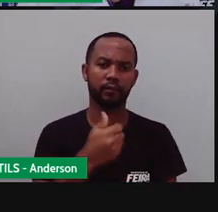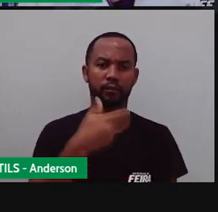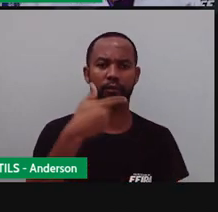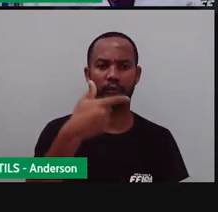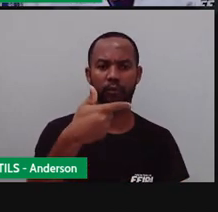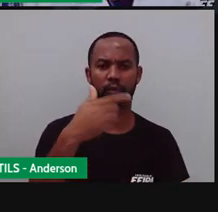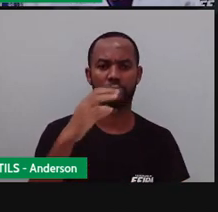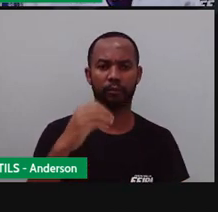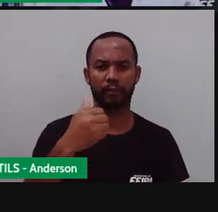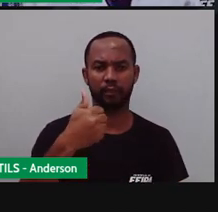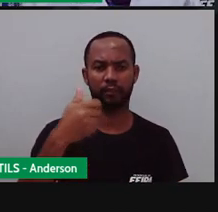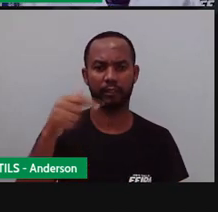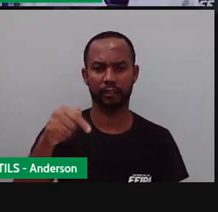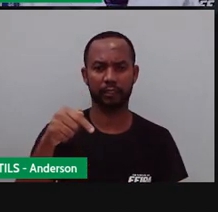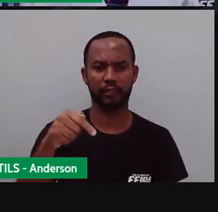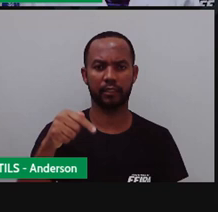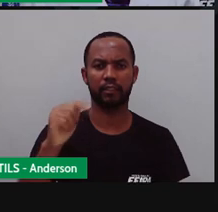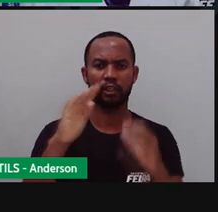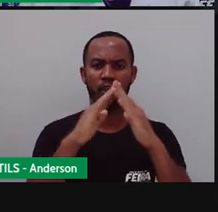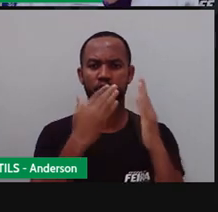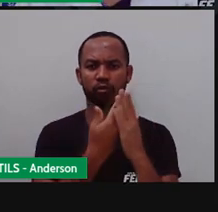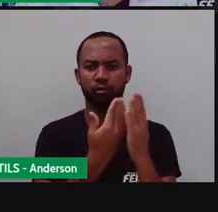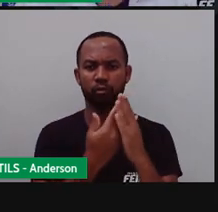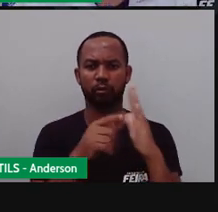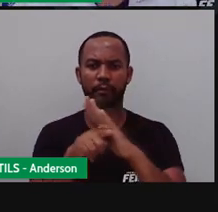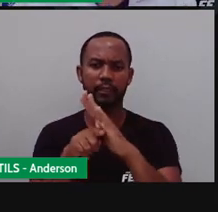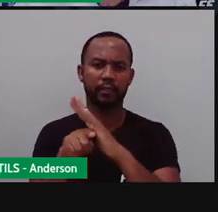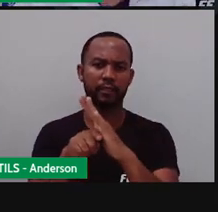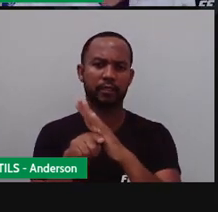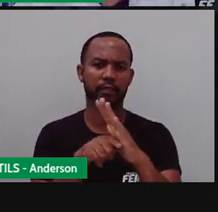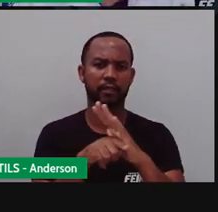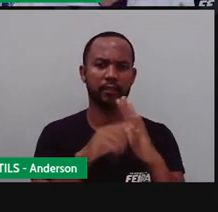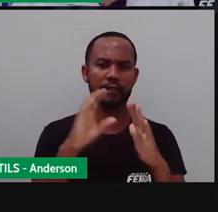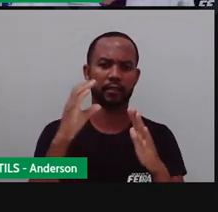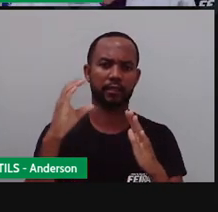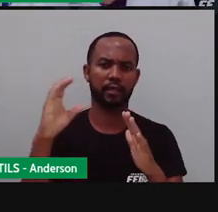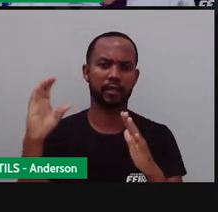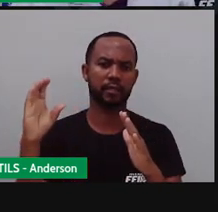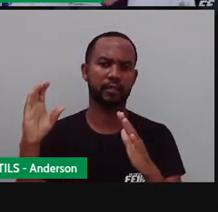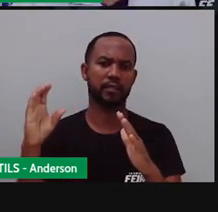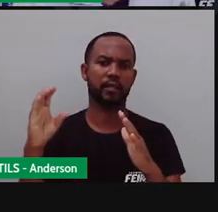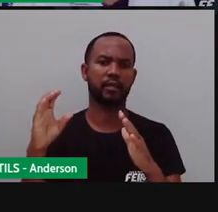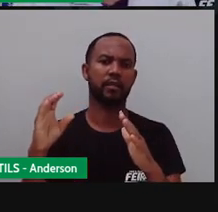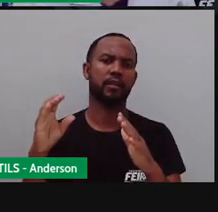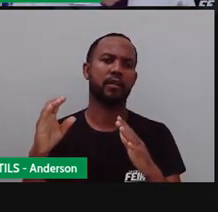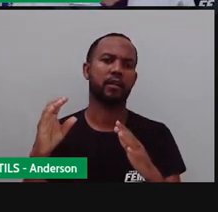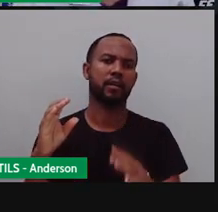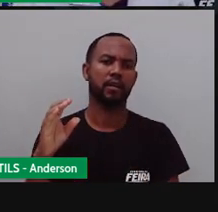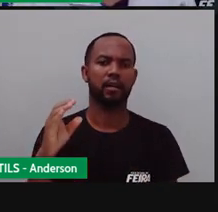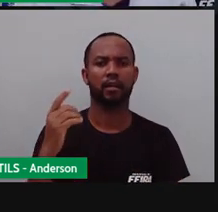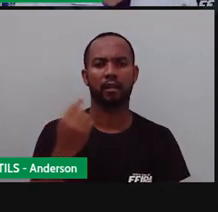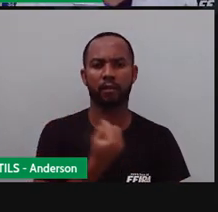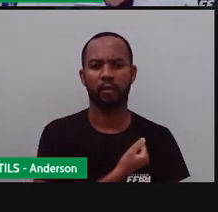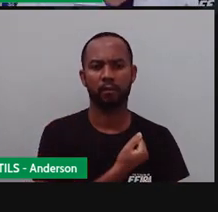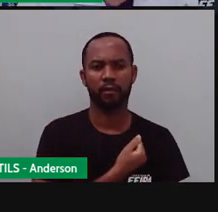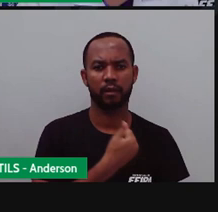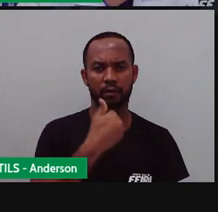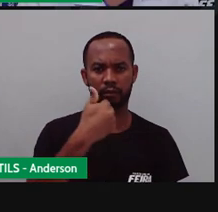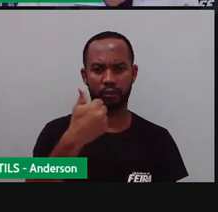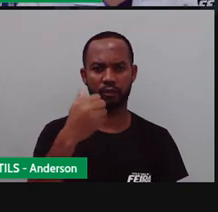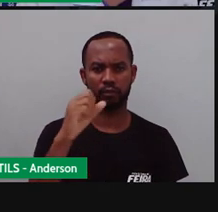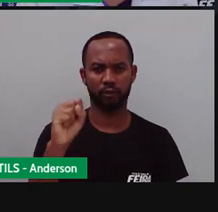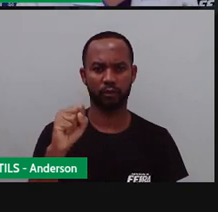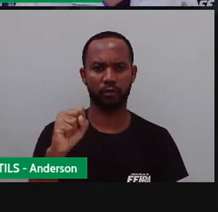estudo publicado na revista Plus One, né? Termo aí em inglês. Na edição de 18 de outubro de